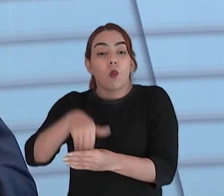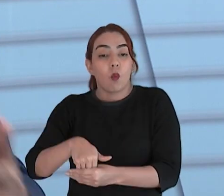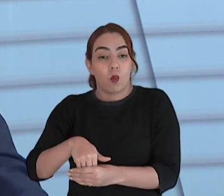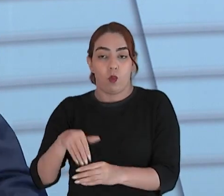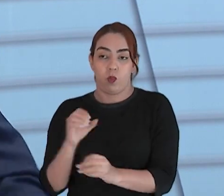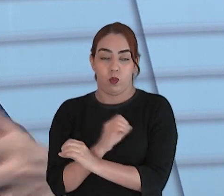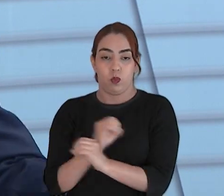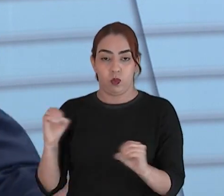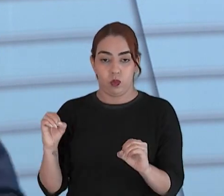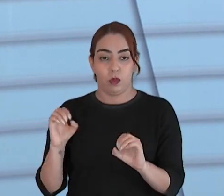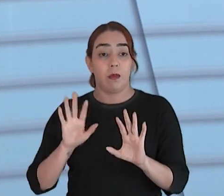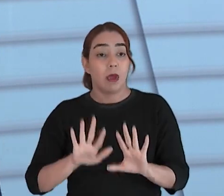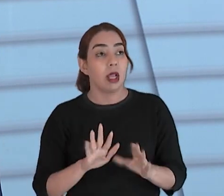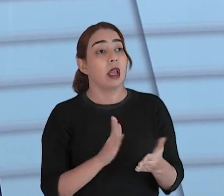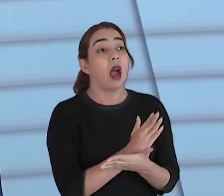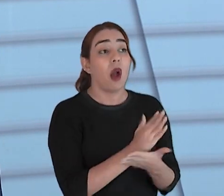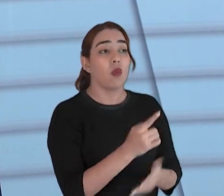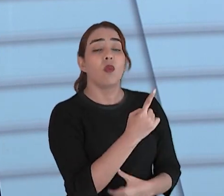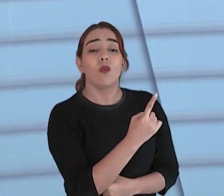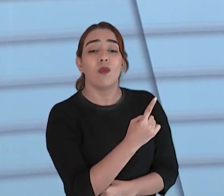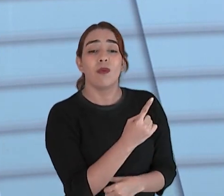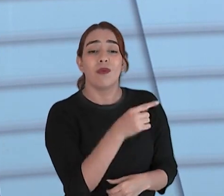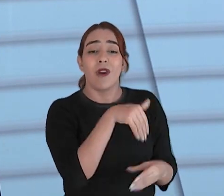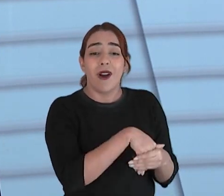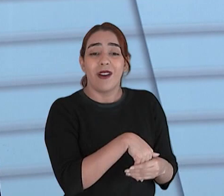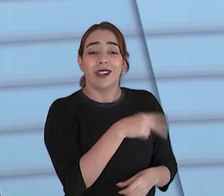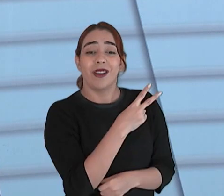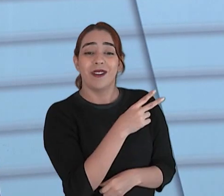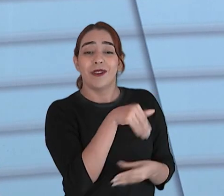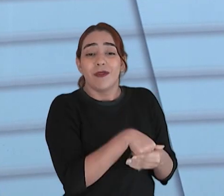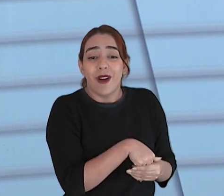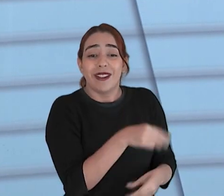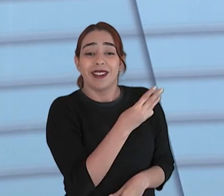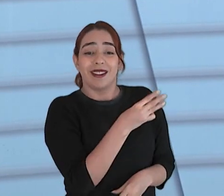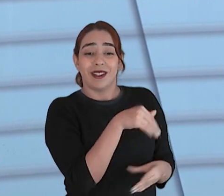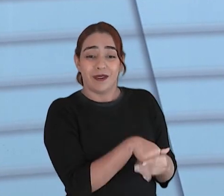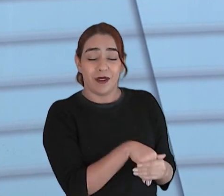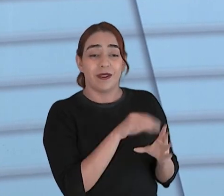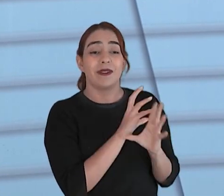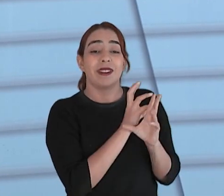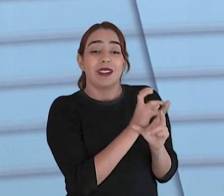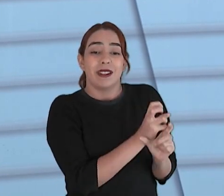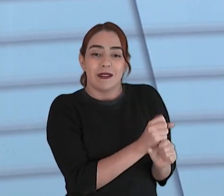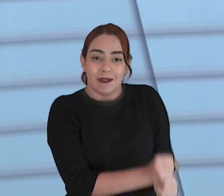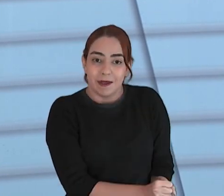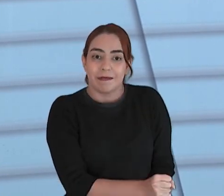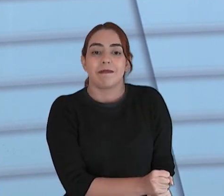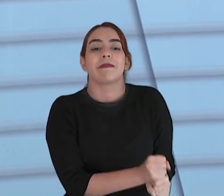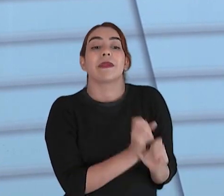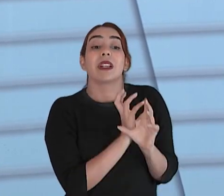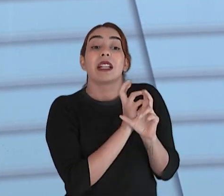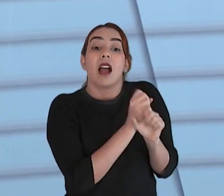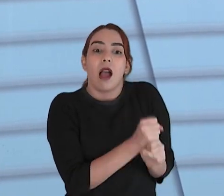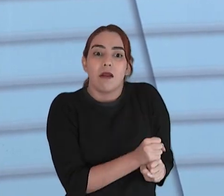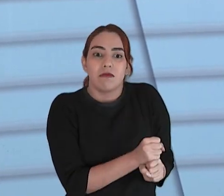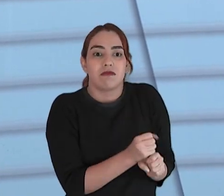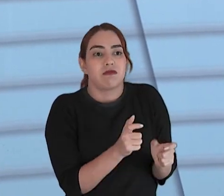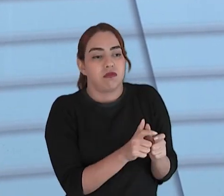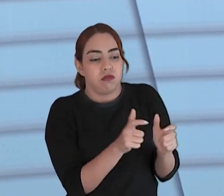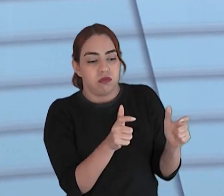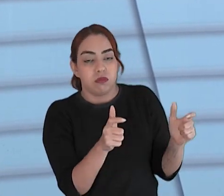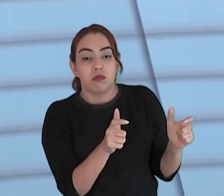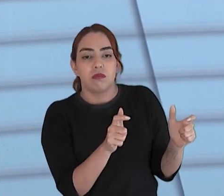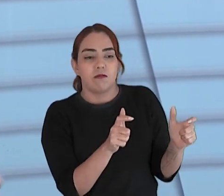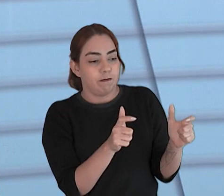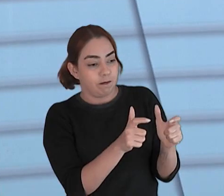um, dois, três, quatro. E no total deu 67.148 votos, mas em Fortaleza,